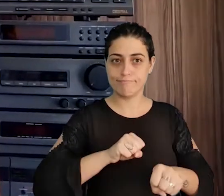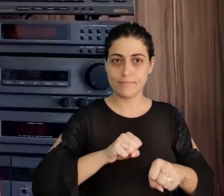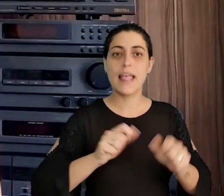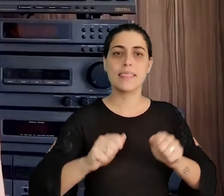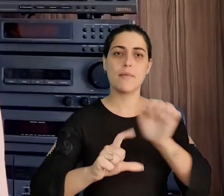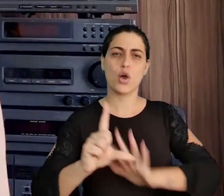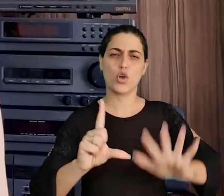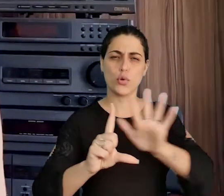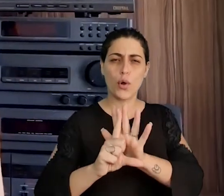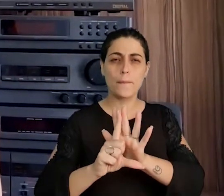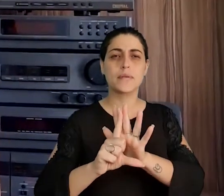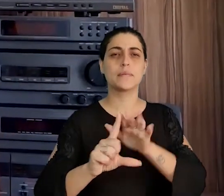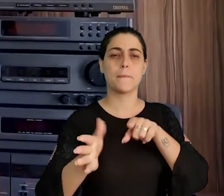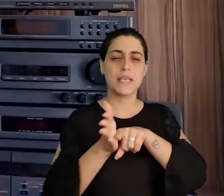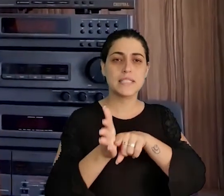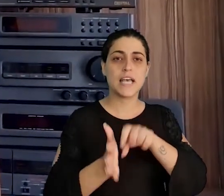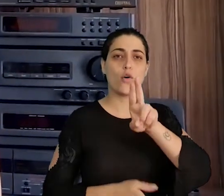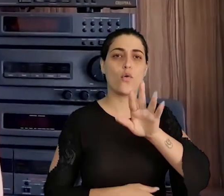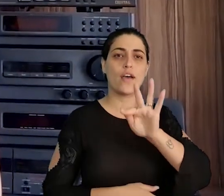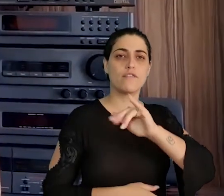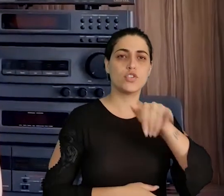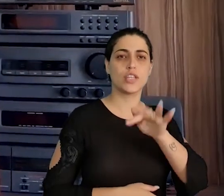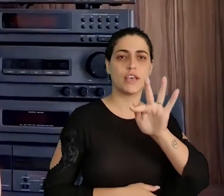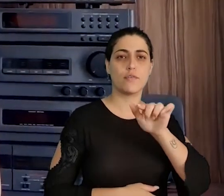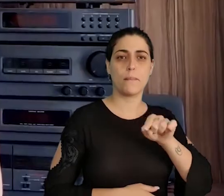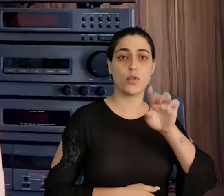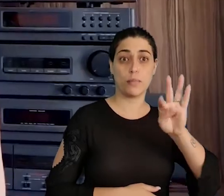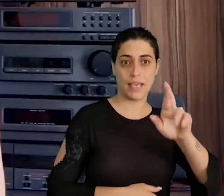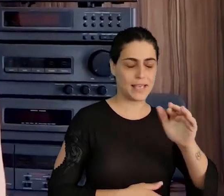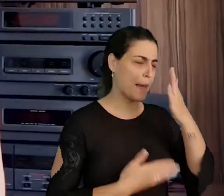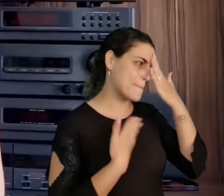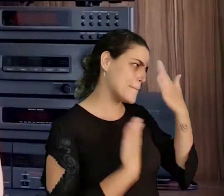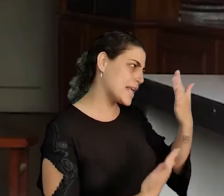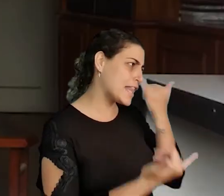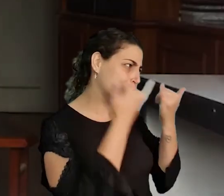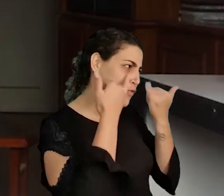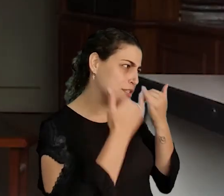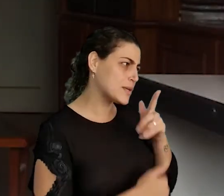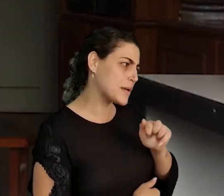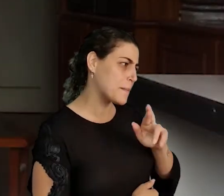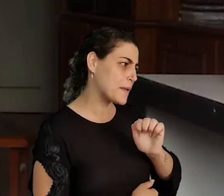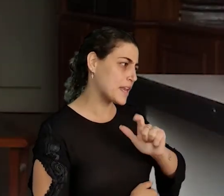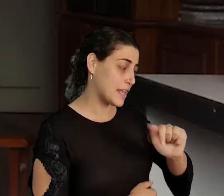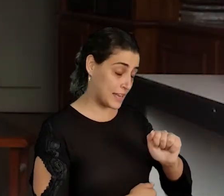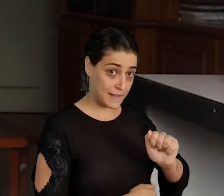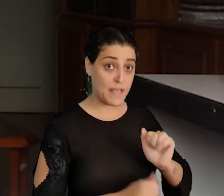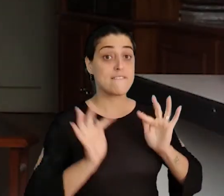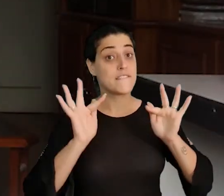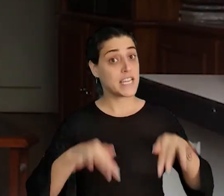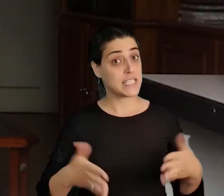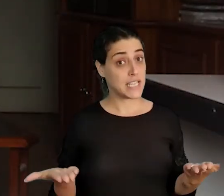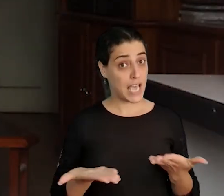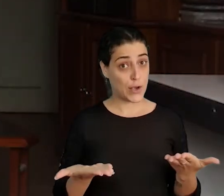colação e a transmissão, acesse o nosso portal, ufjf.br. Obrigada pelas informações,